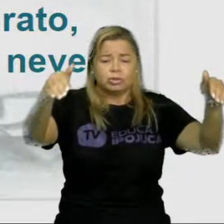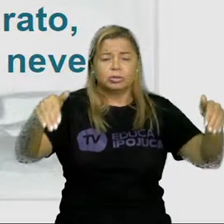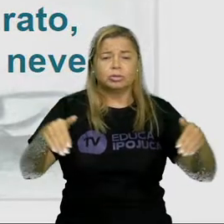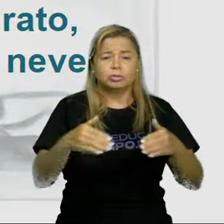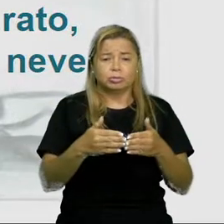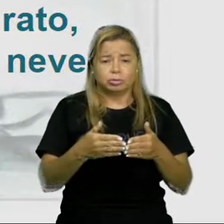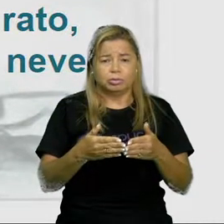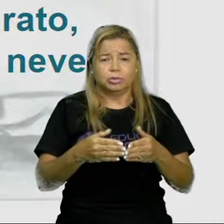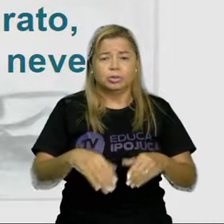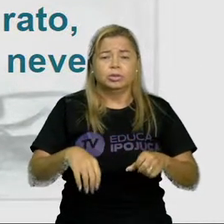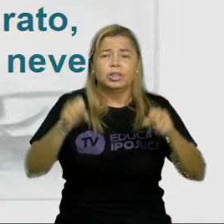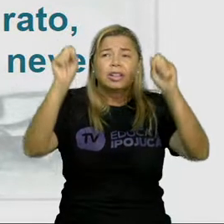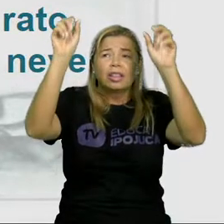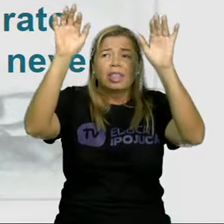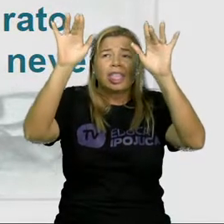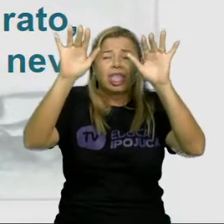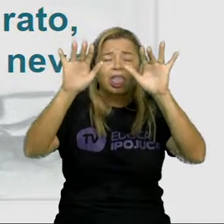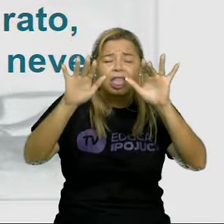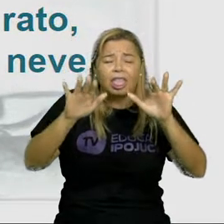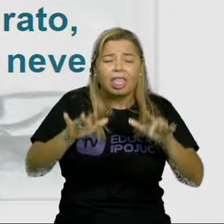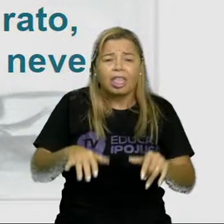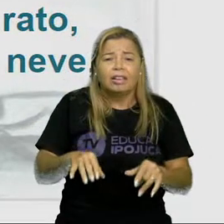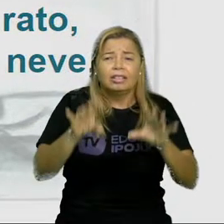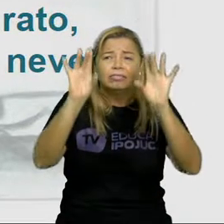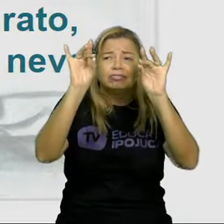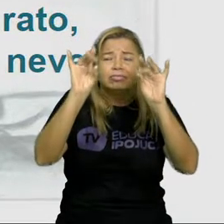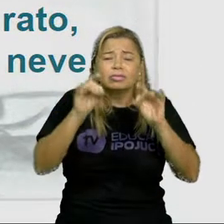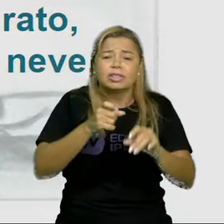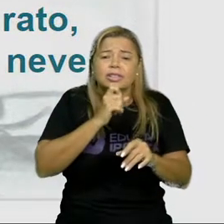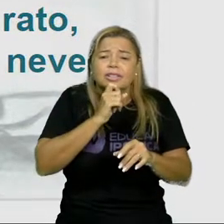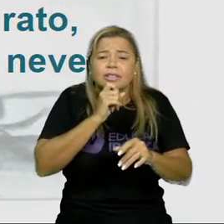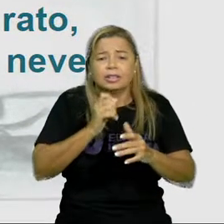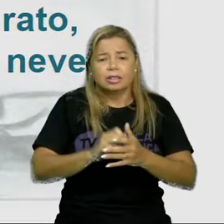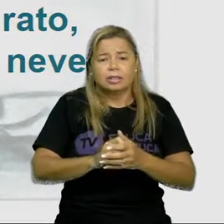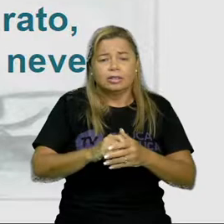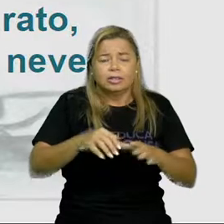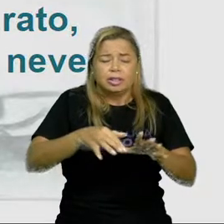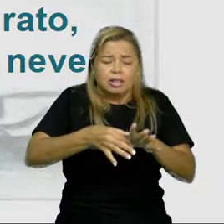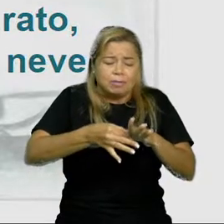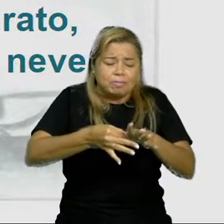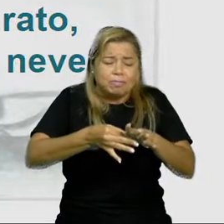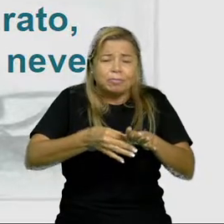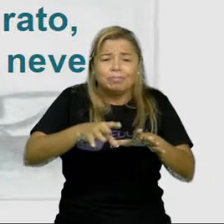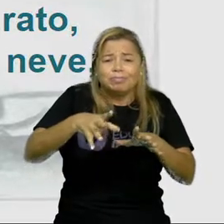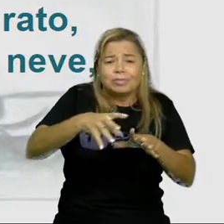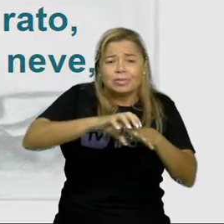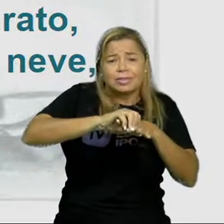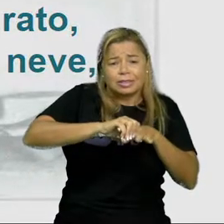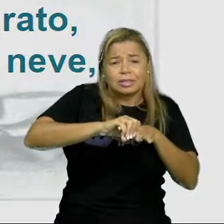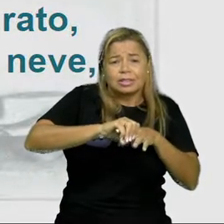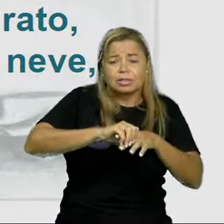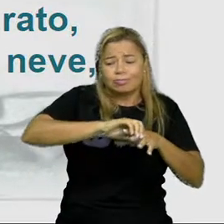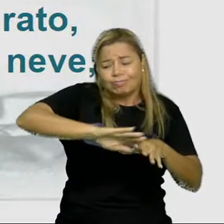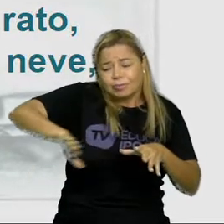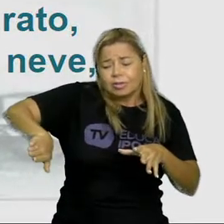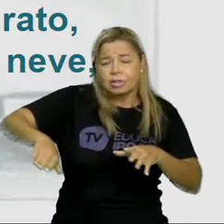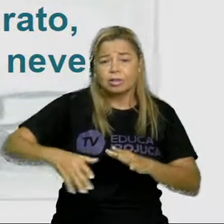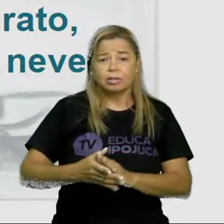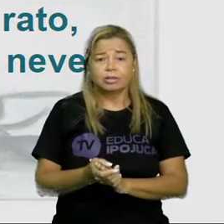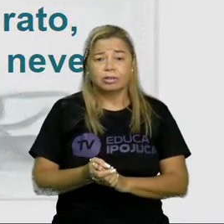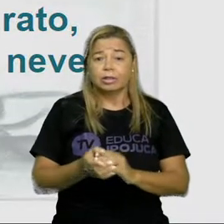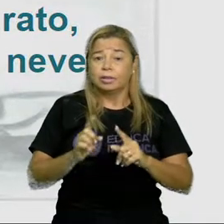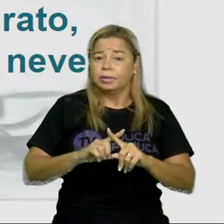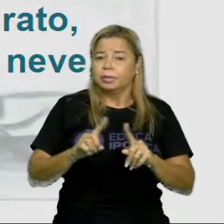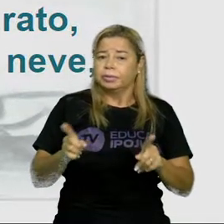derrete a neve, desprende o meu pezinho mas o rato, que também ia fugindo do